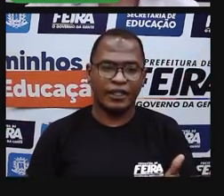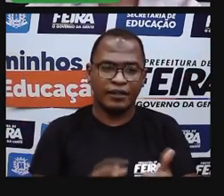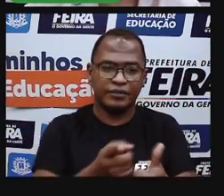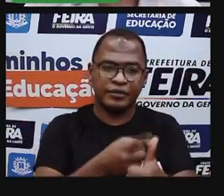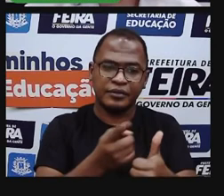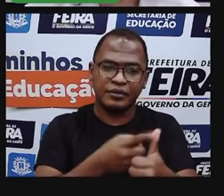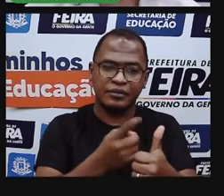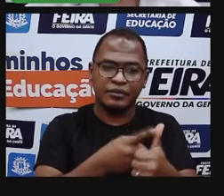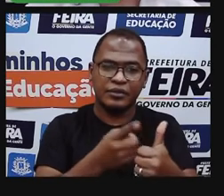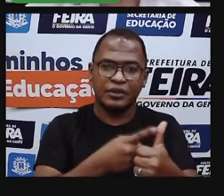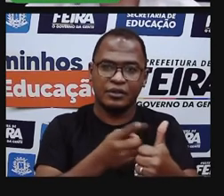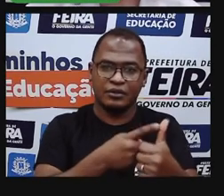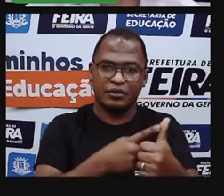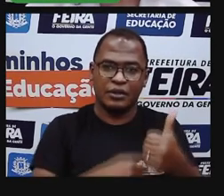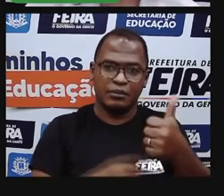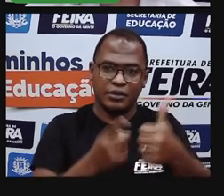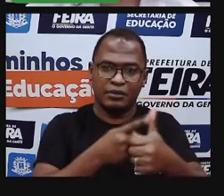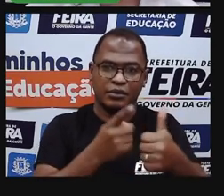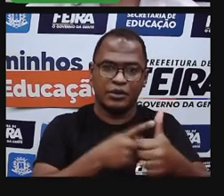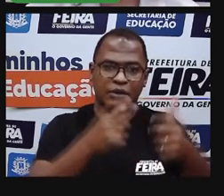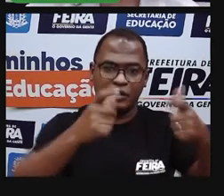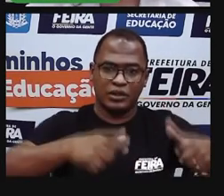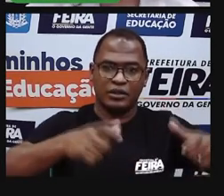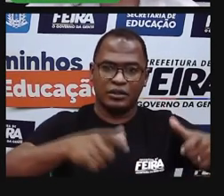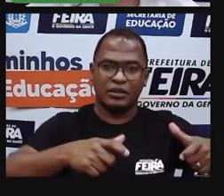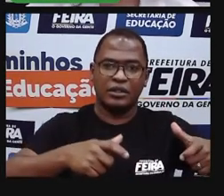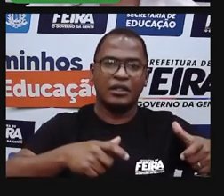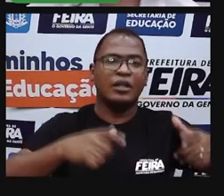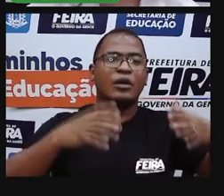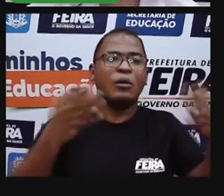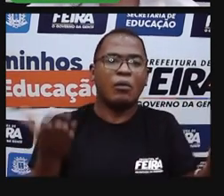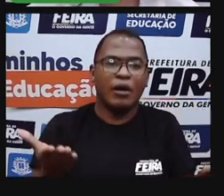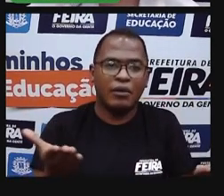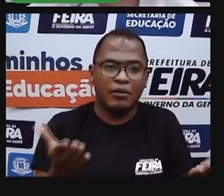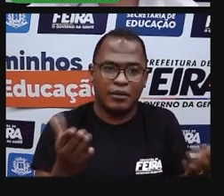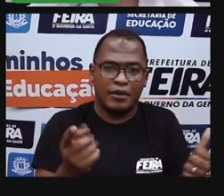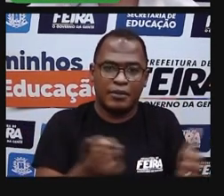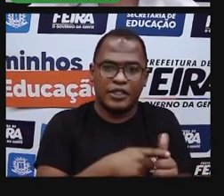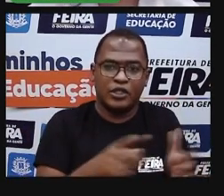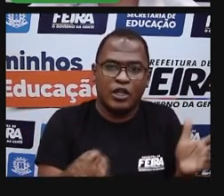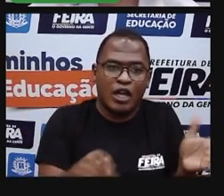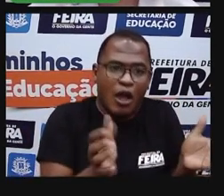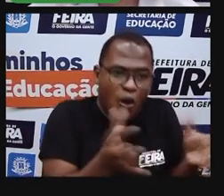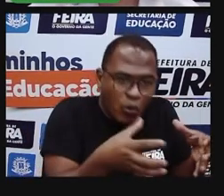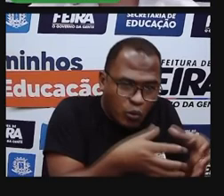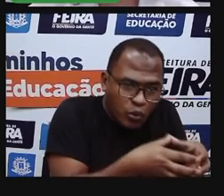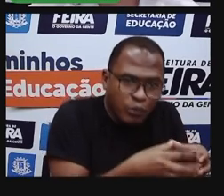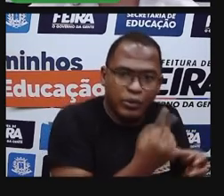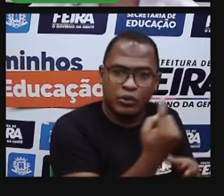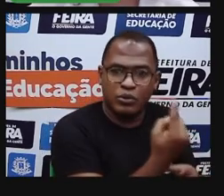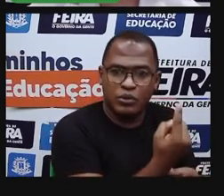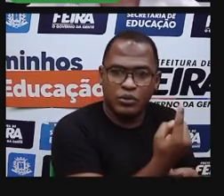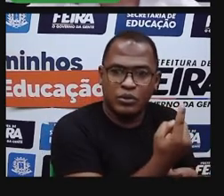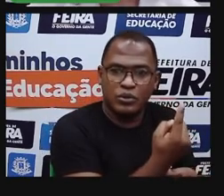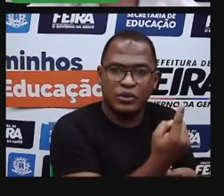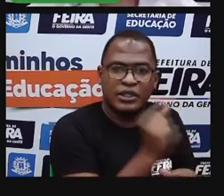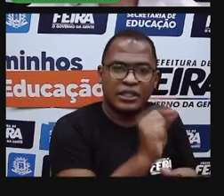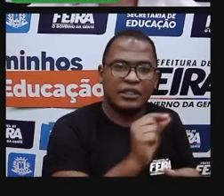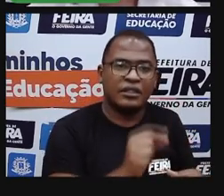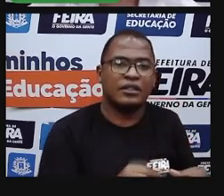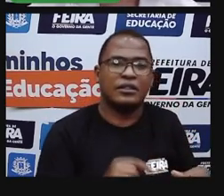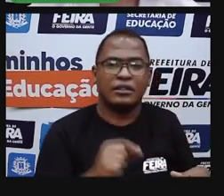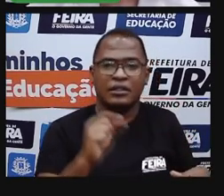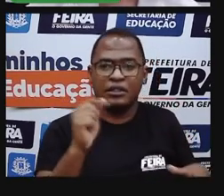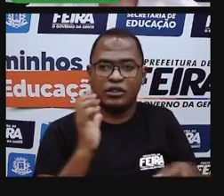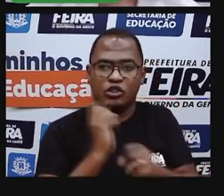administrativa 1. São os bairros aqui que estão localizados nessas proximidades. Então, gente tem aqui 15